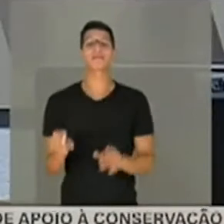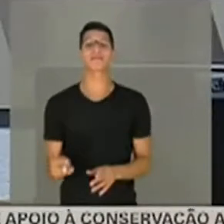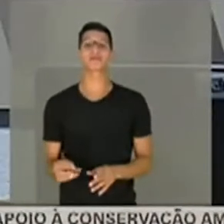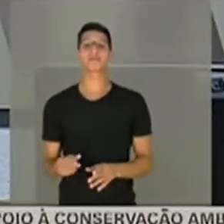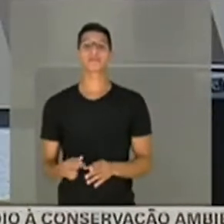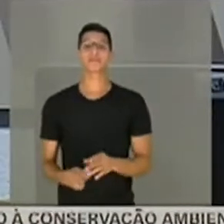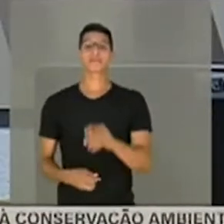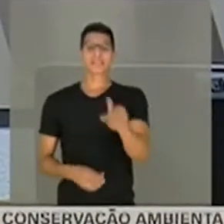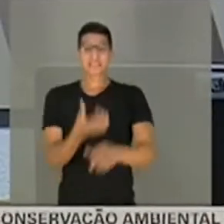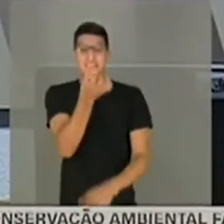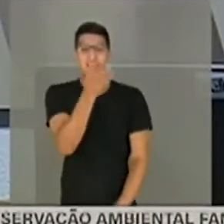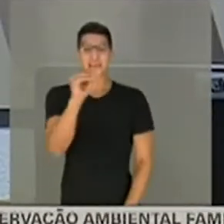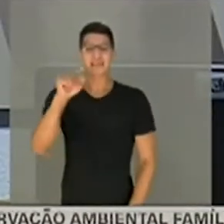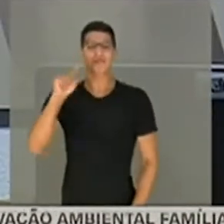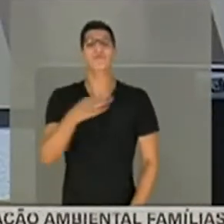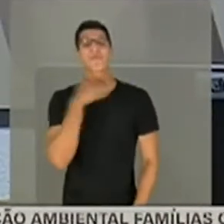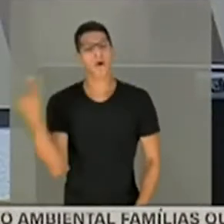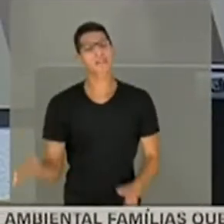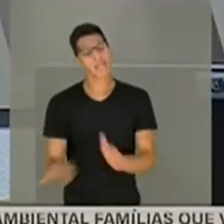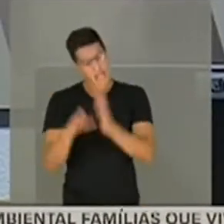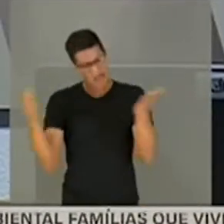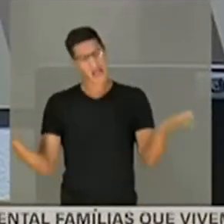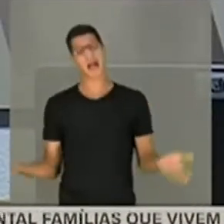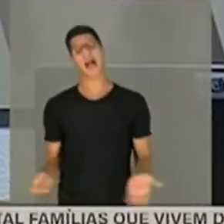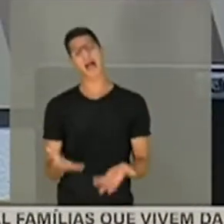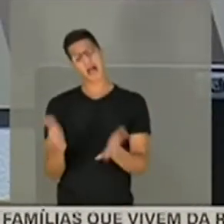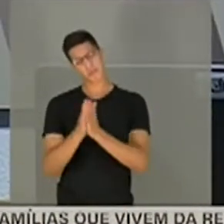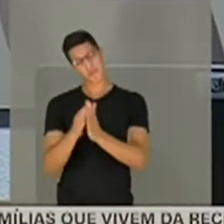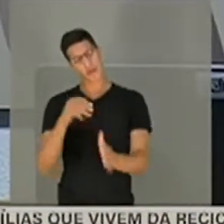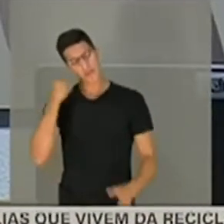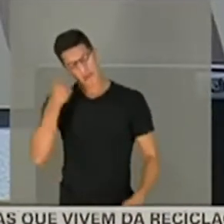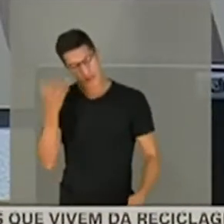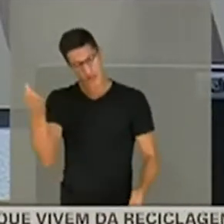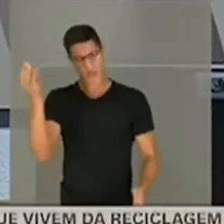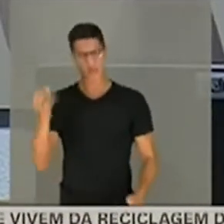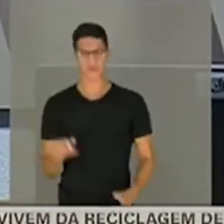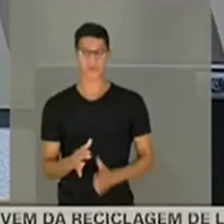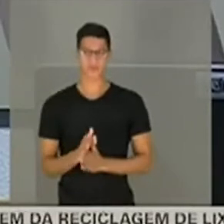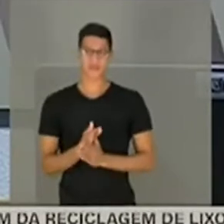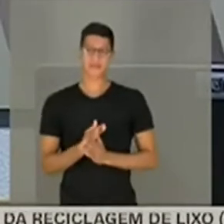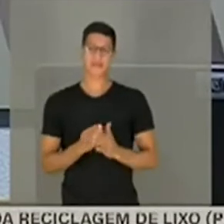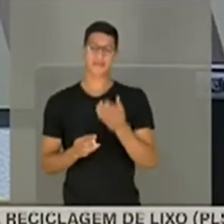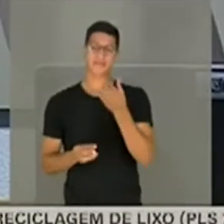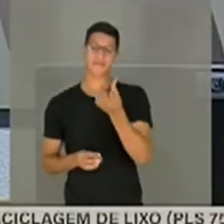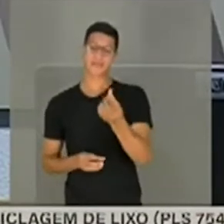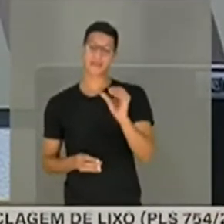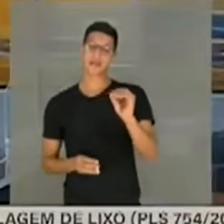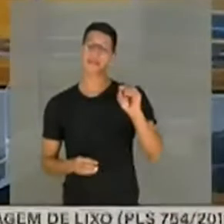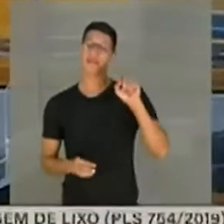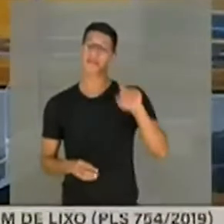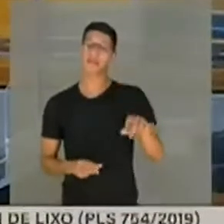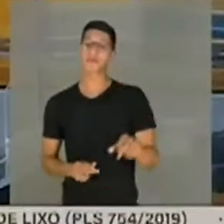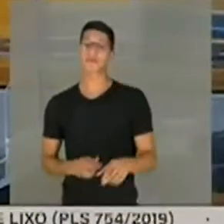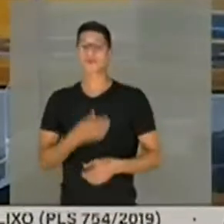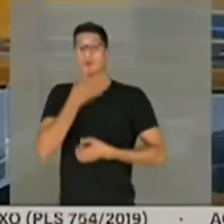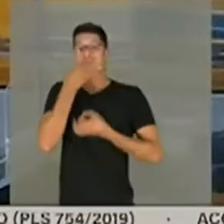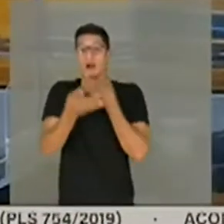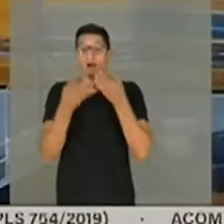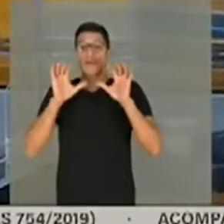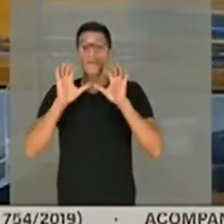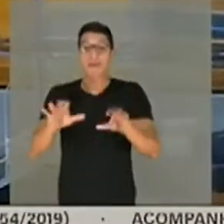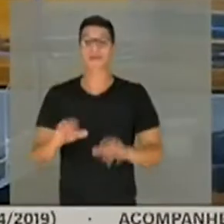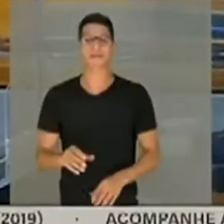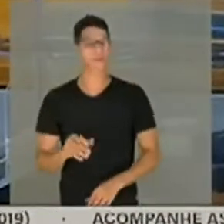600 mil mãos chegassem, senador Marco Rogério. Vossa Excelência tem que ter argumentos para combater o eu disse que é grave. Os argumentos são esses?